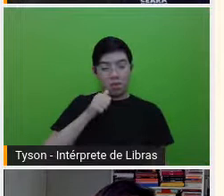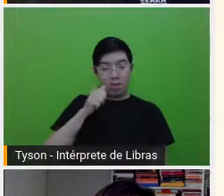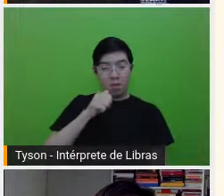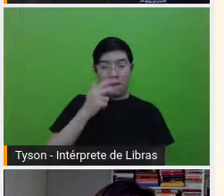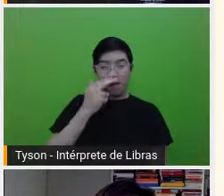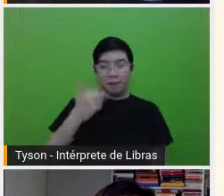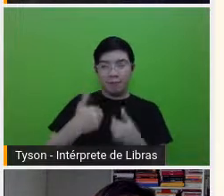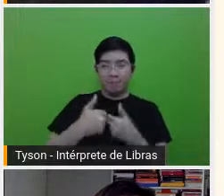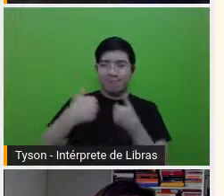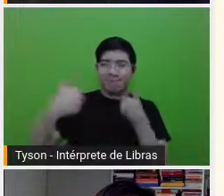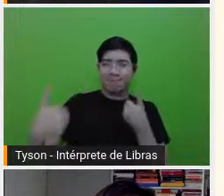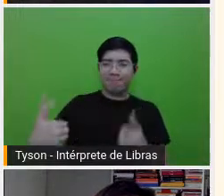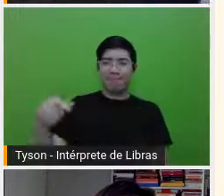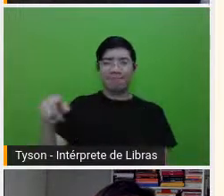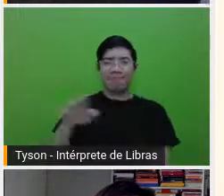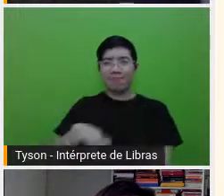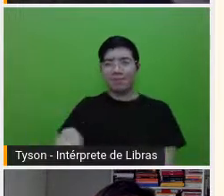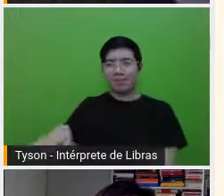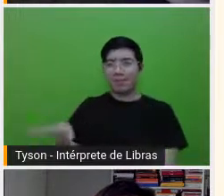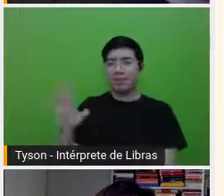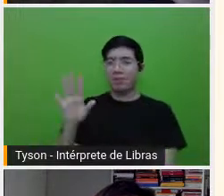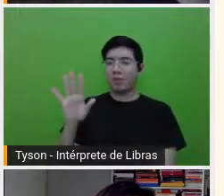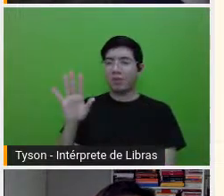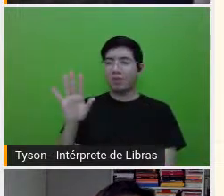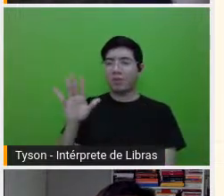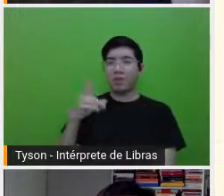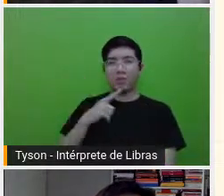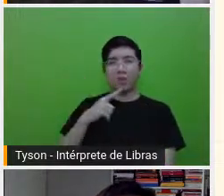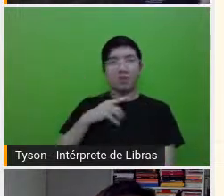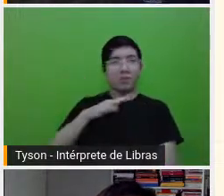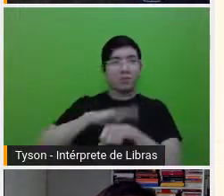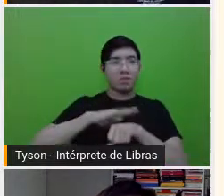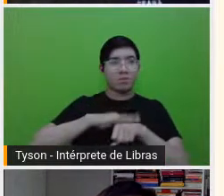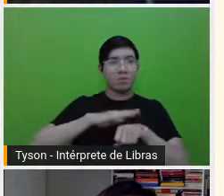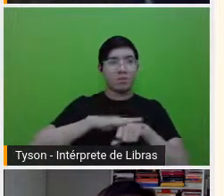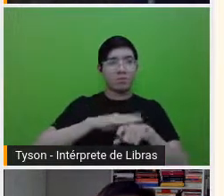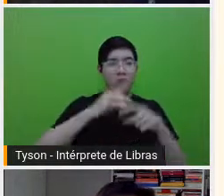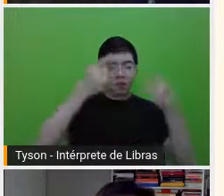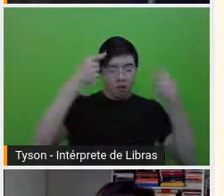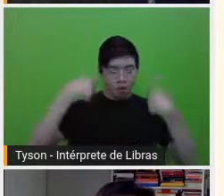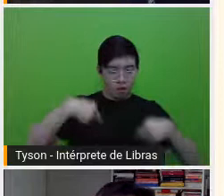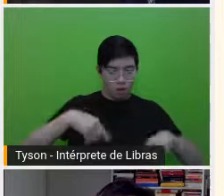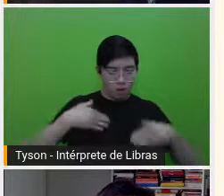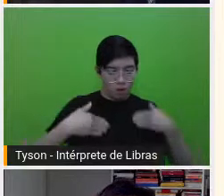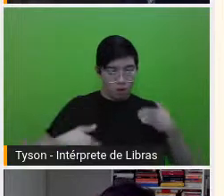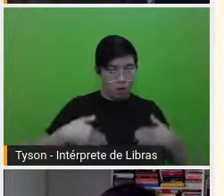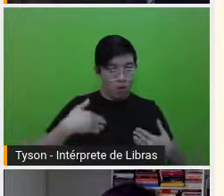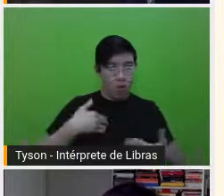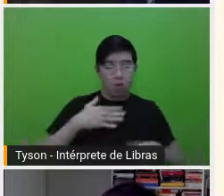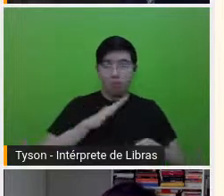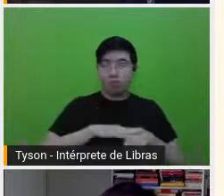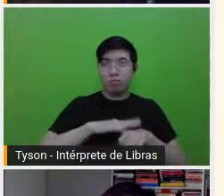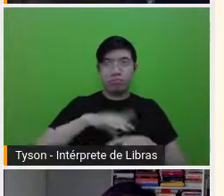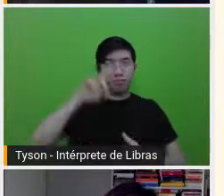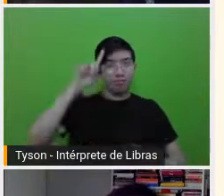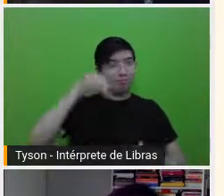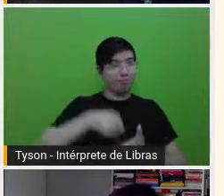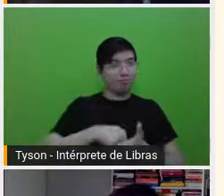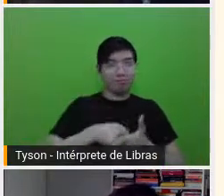das pessoas que ela tem direito ao próprio corpo de volta. Exatamente. E aí pode passar.